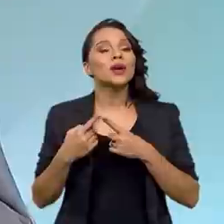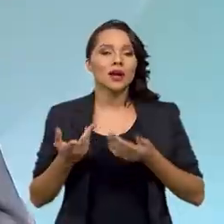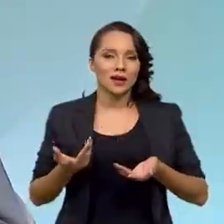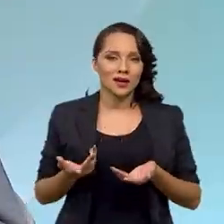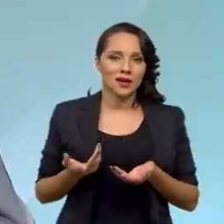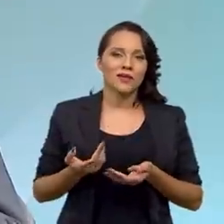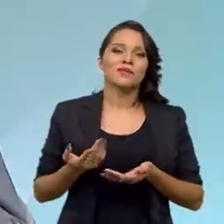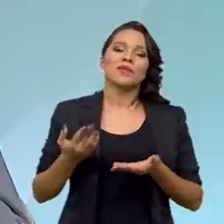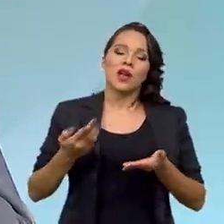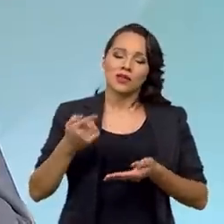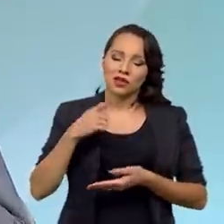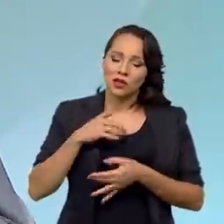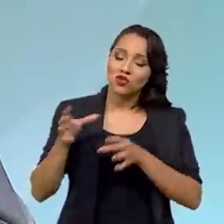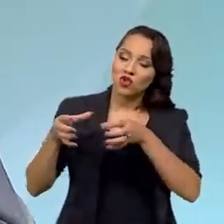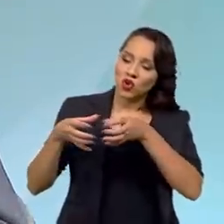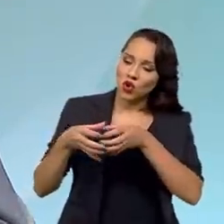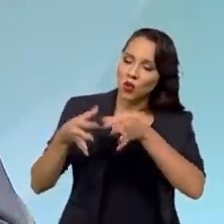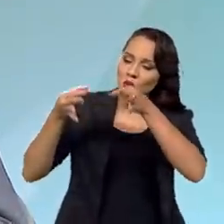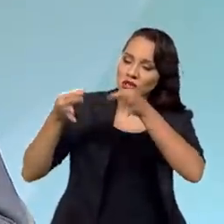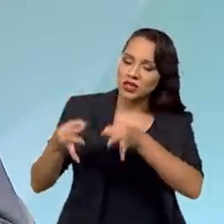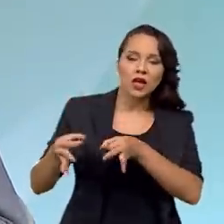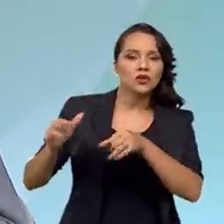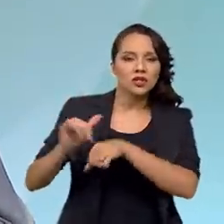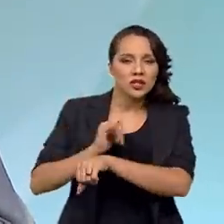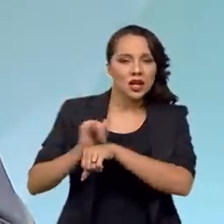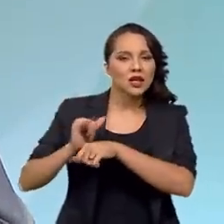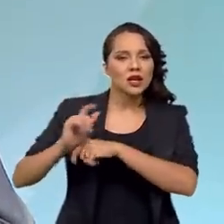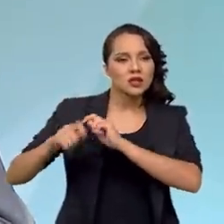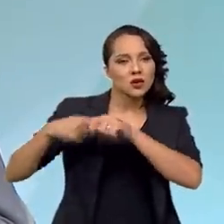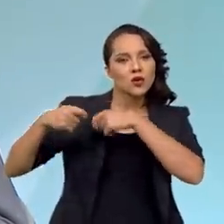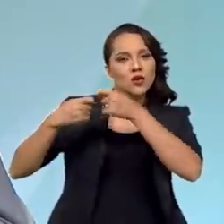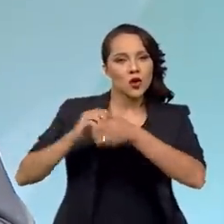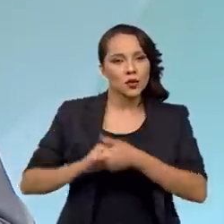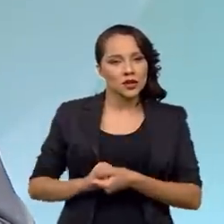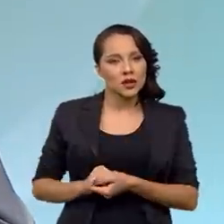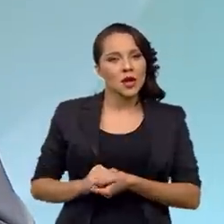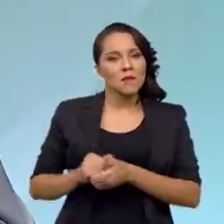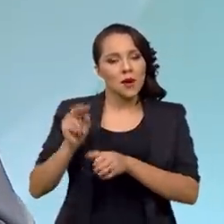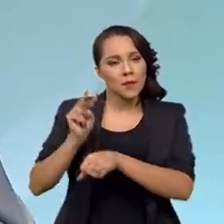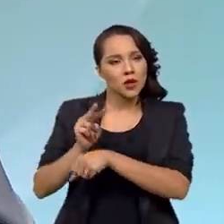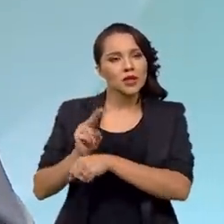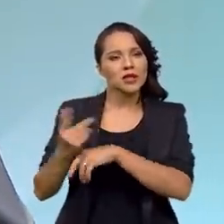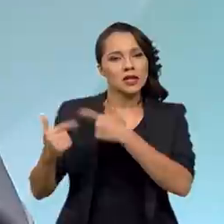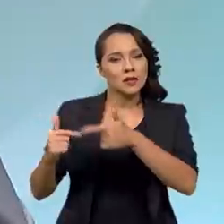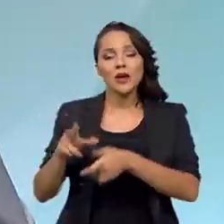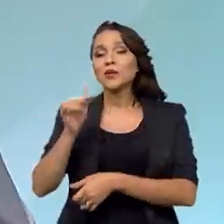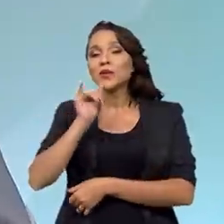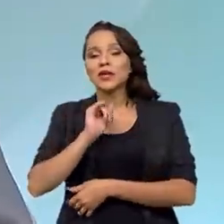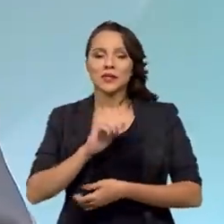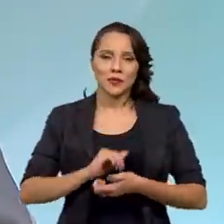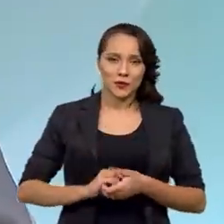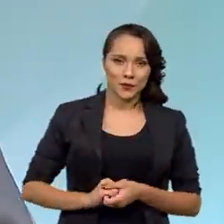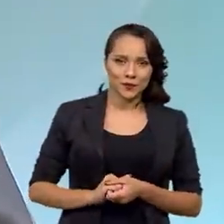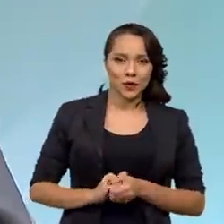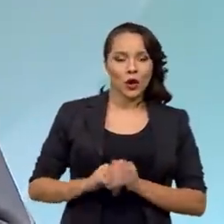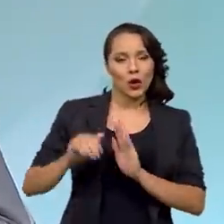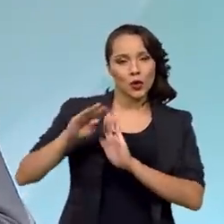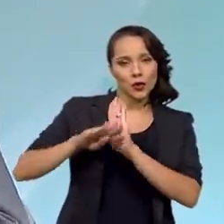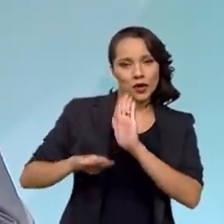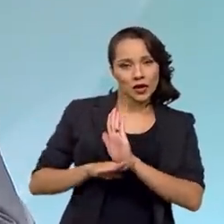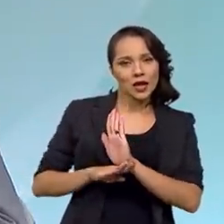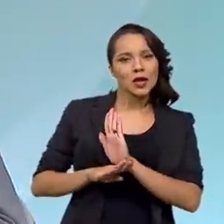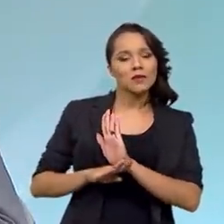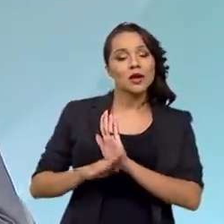Porque nós tomamos o conjunto correto de ações econômicas para preservar empregos. Por exemplo, o programa de